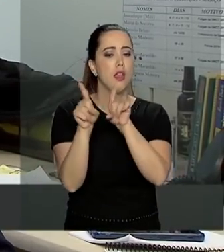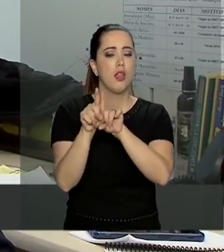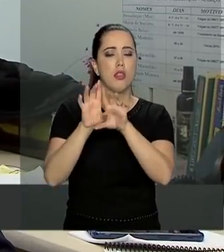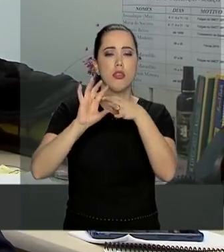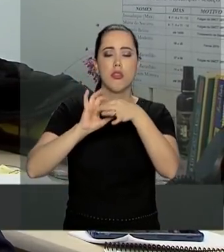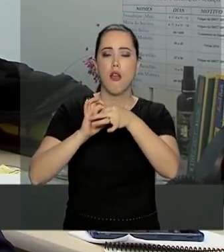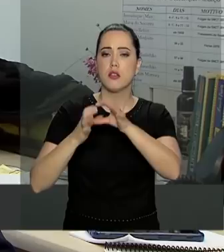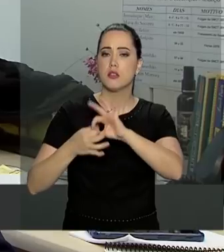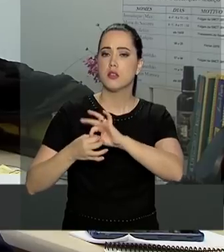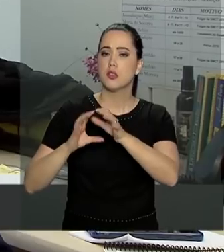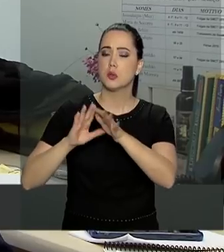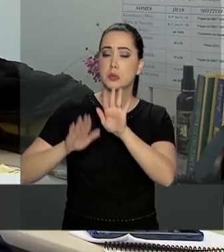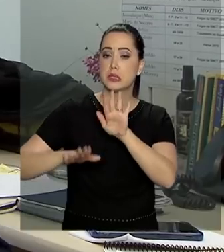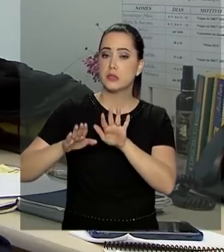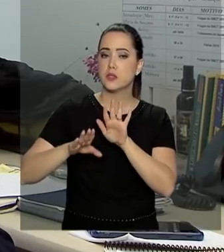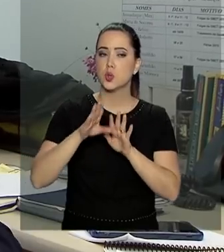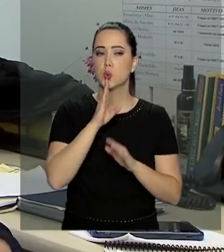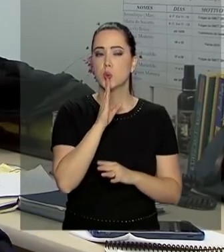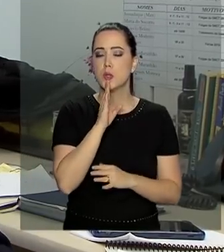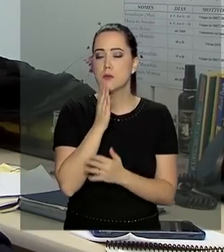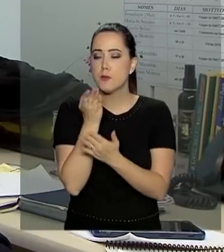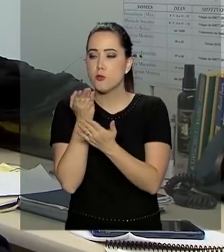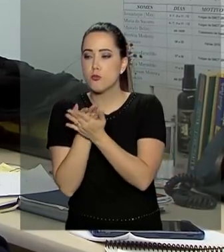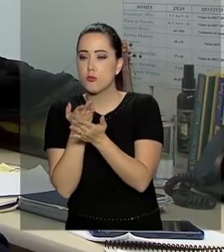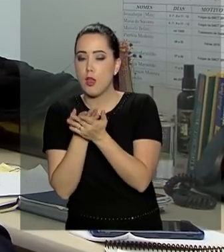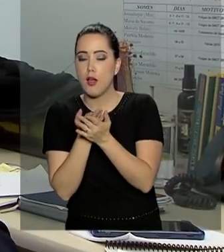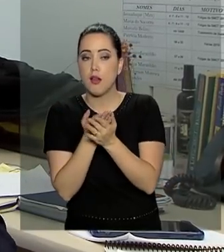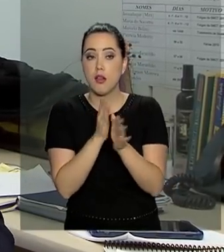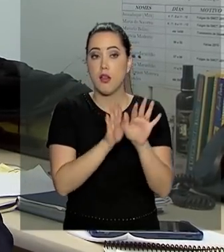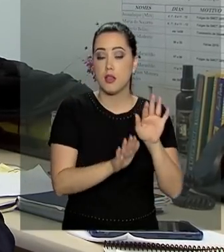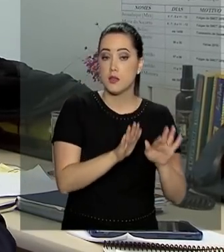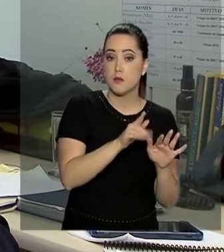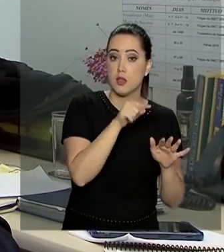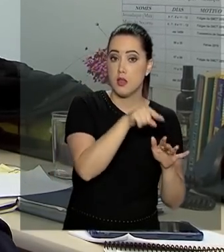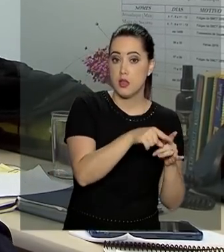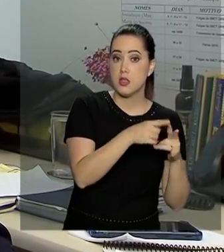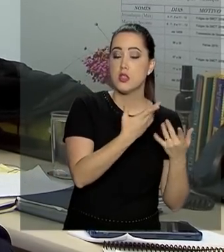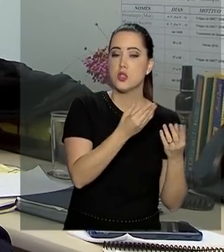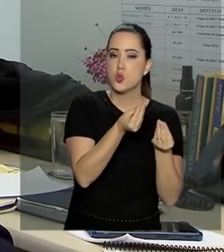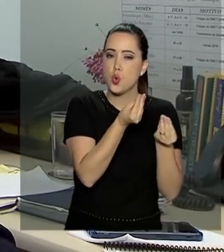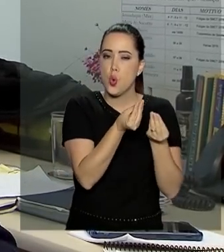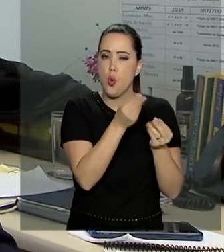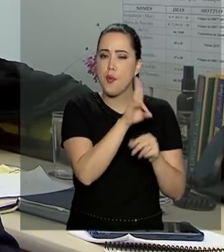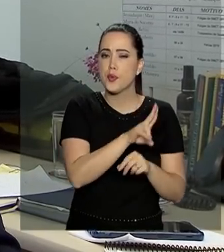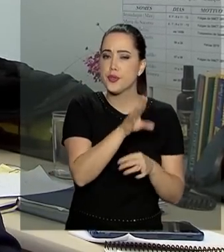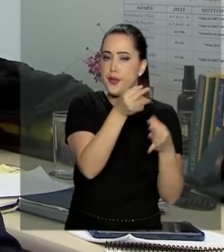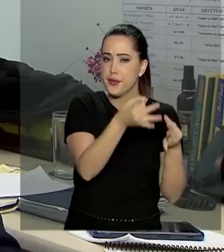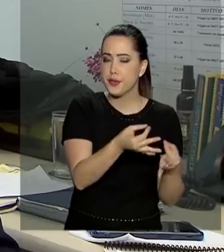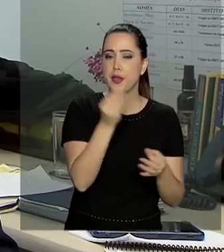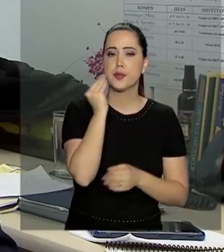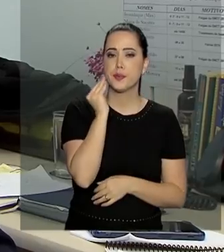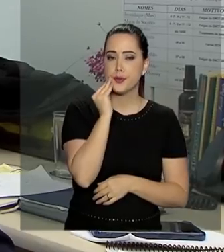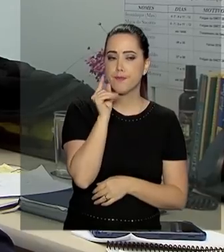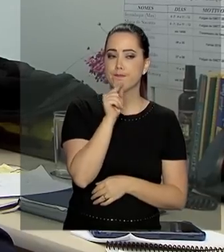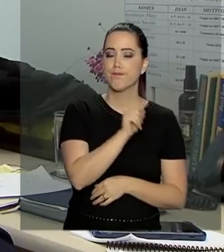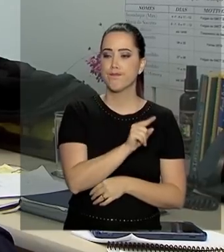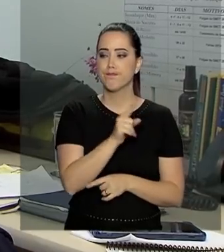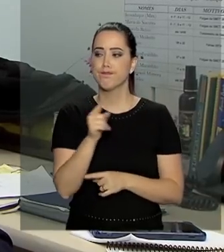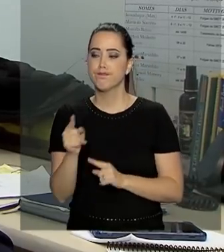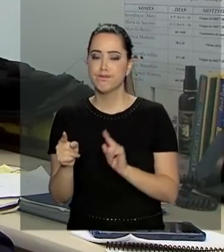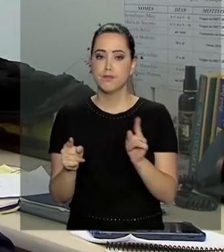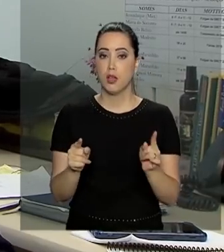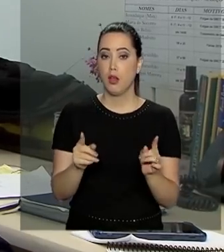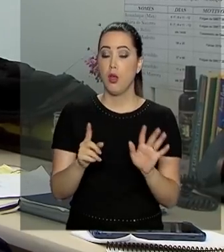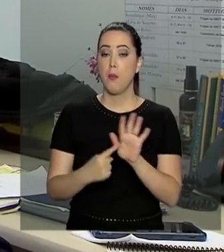ora conhecimento de conteúdo e ora conhecimento de habilidade, experimentação, ela